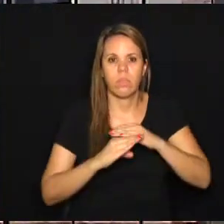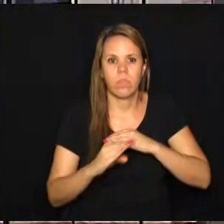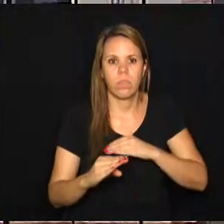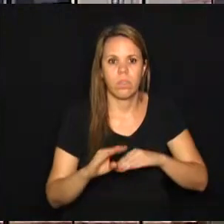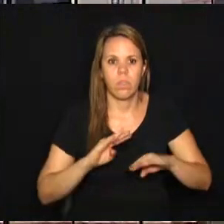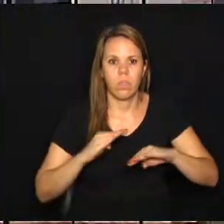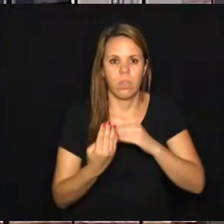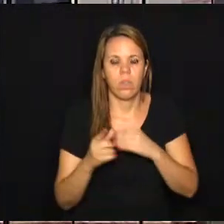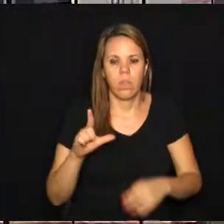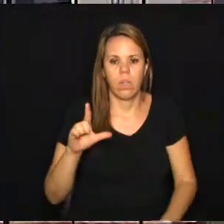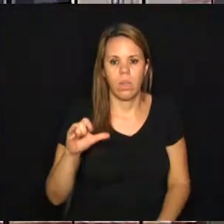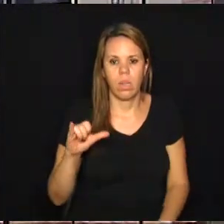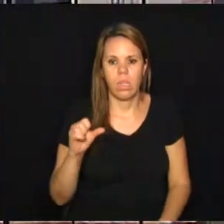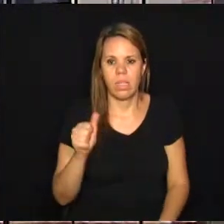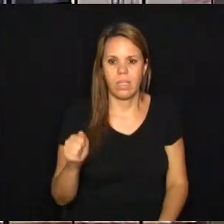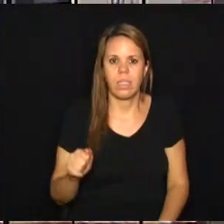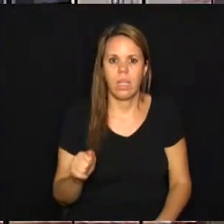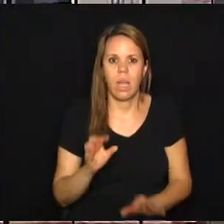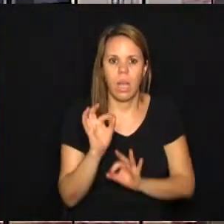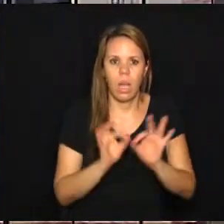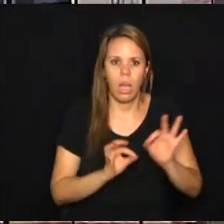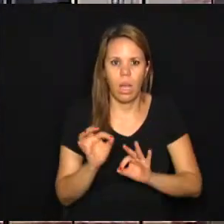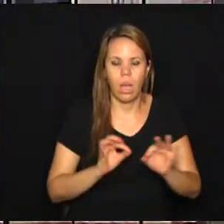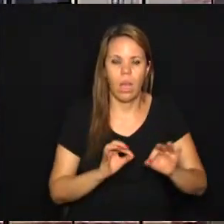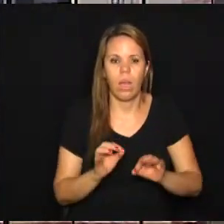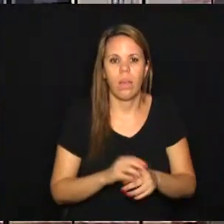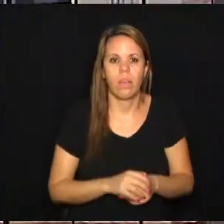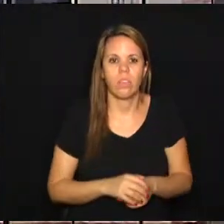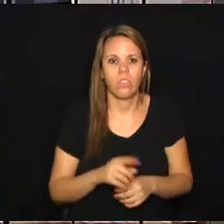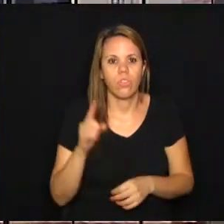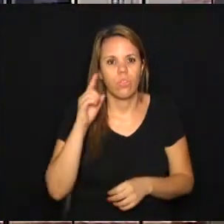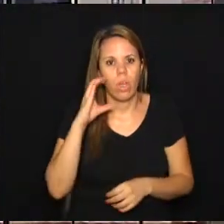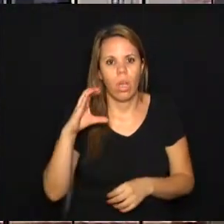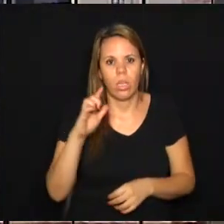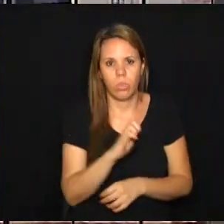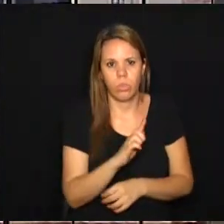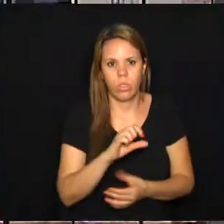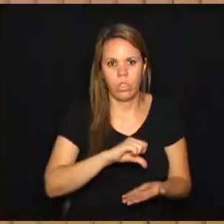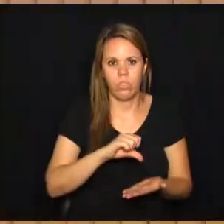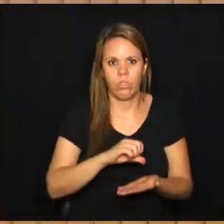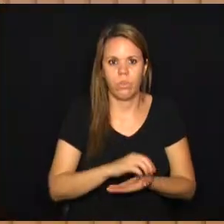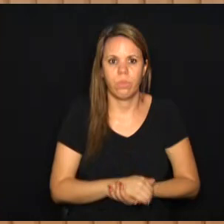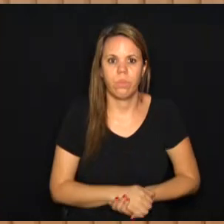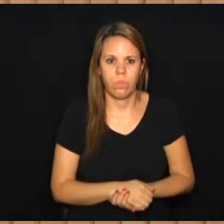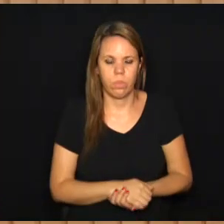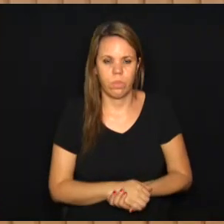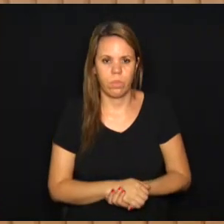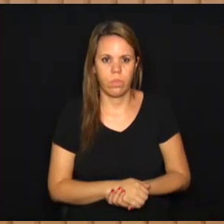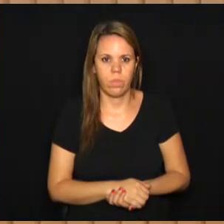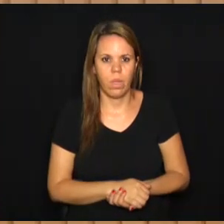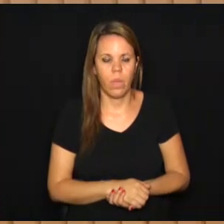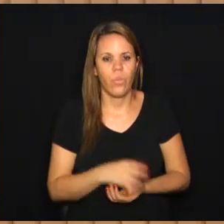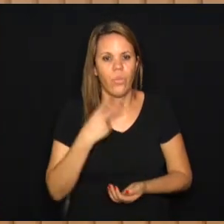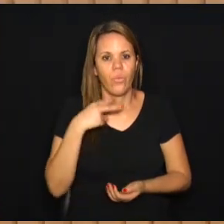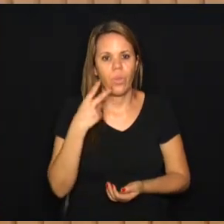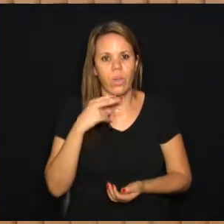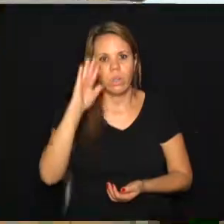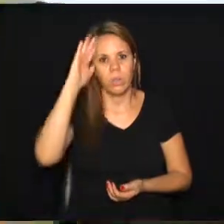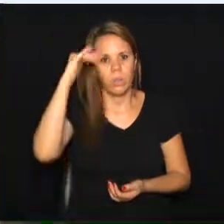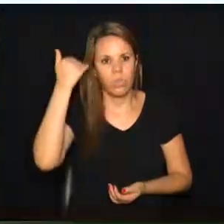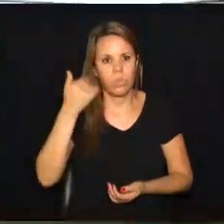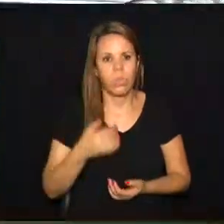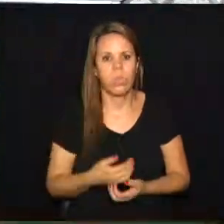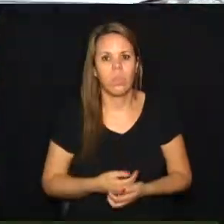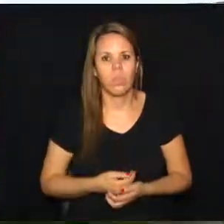Jardim Liza 2, a regularização do bairro, isso no distrito do Campo Grande. O vereador Pedro Tourinho, do PT,